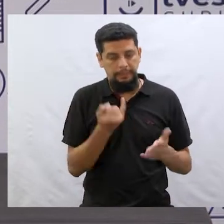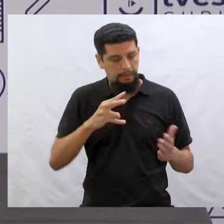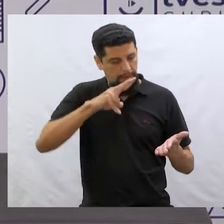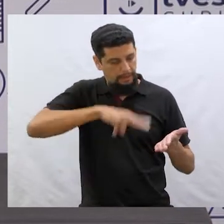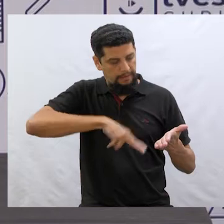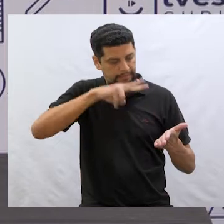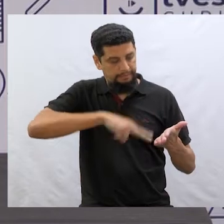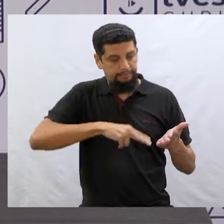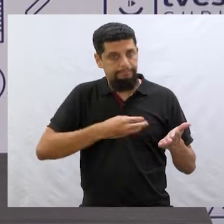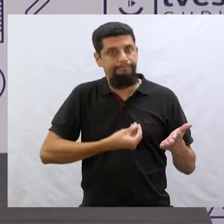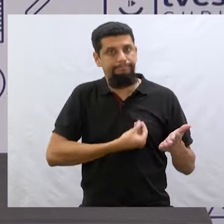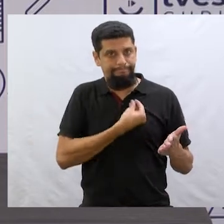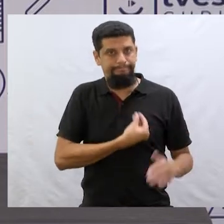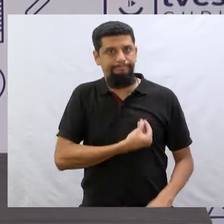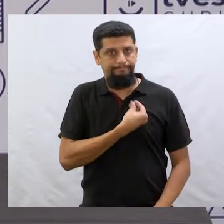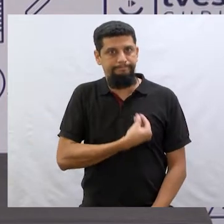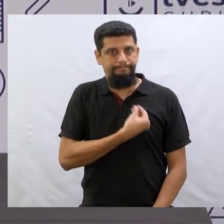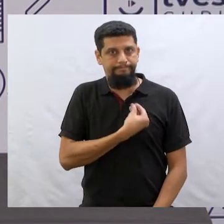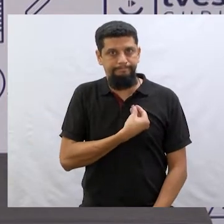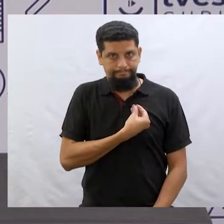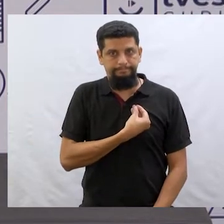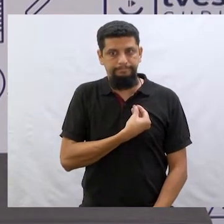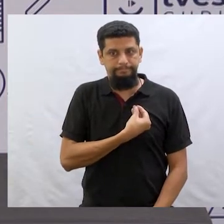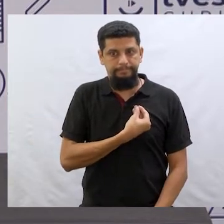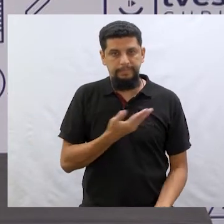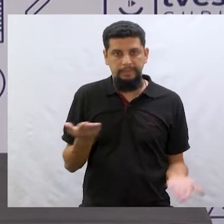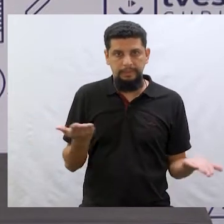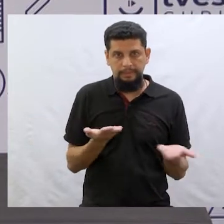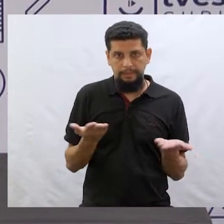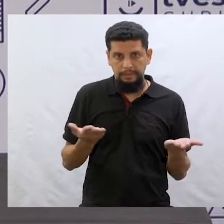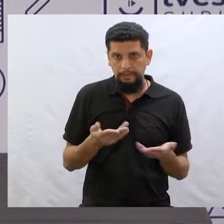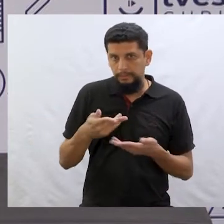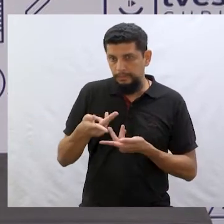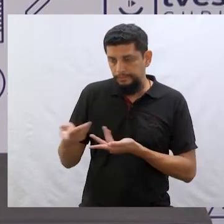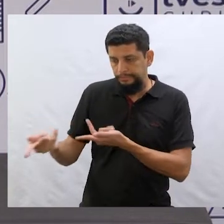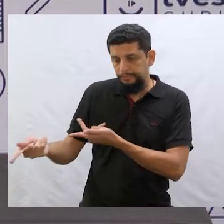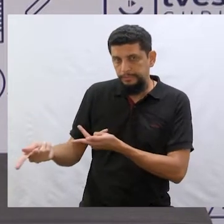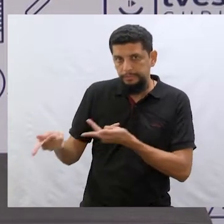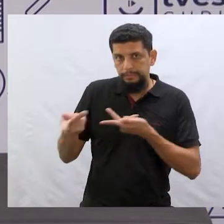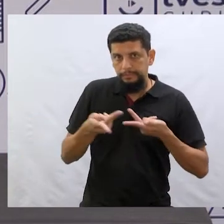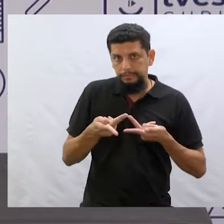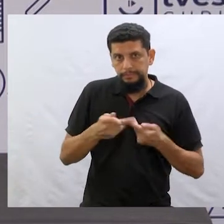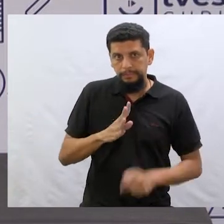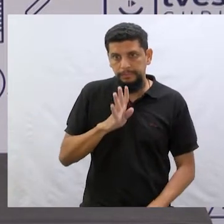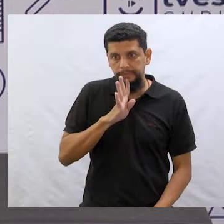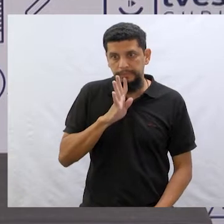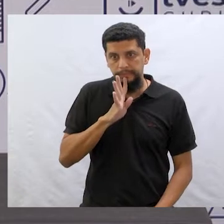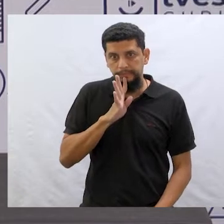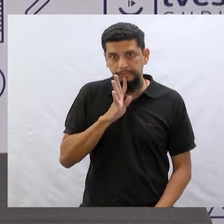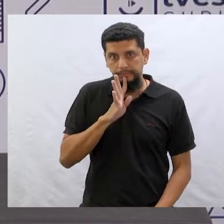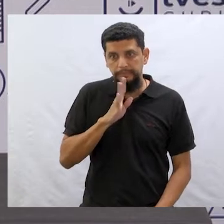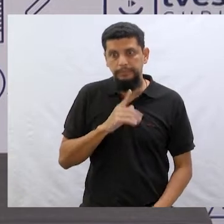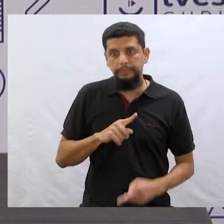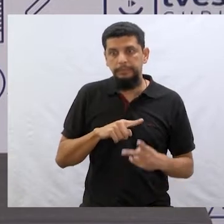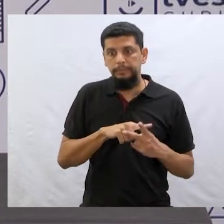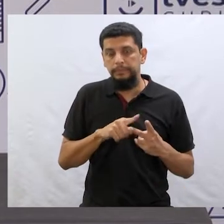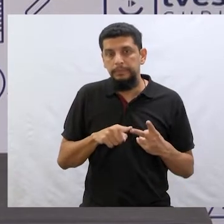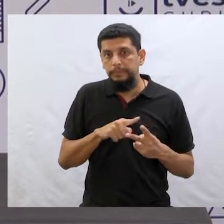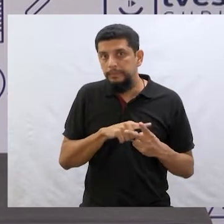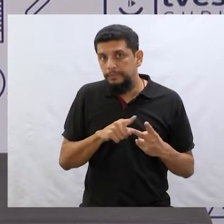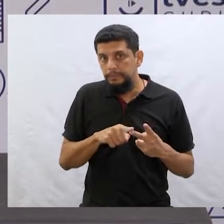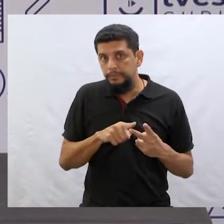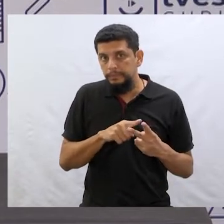leitura na nossa vida. Agora eu te convido a conhecer um pouquinho de tuas famílias.